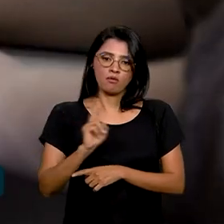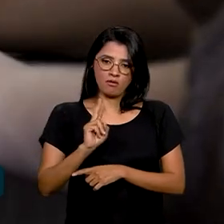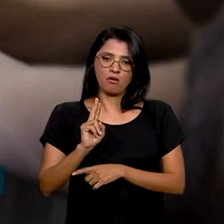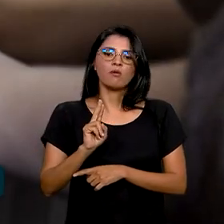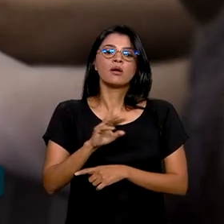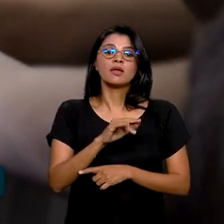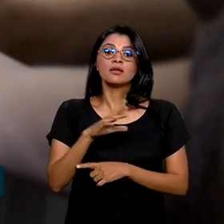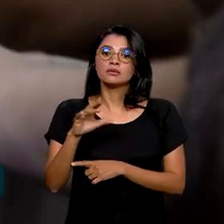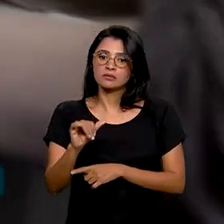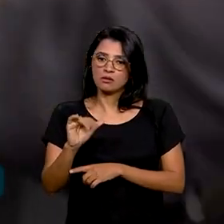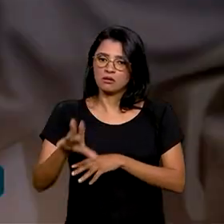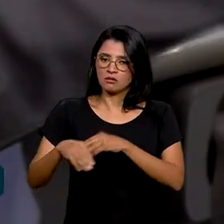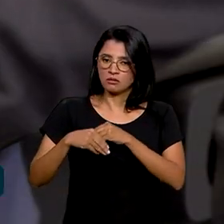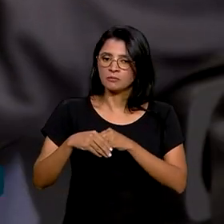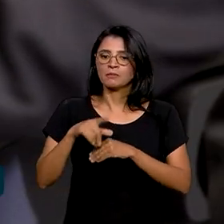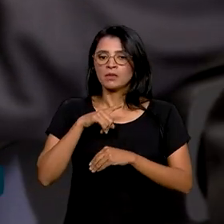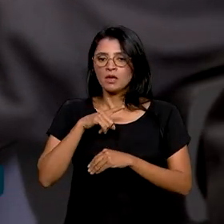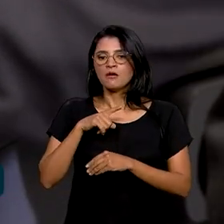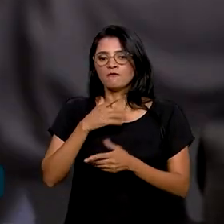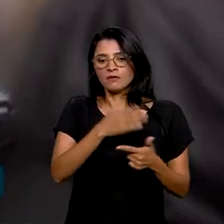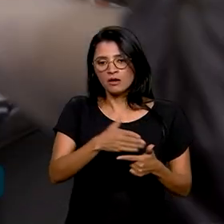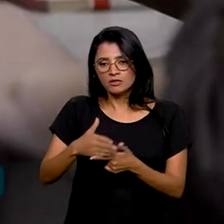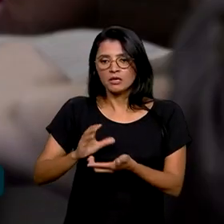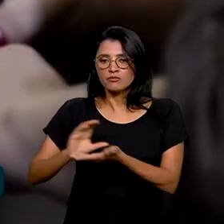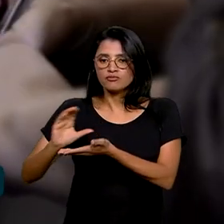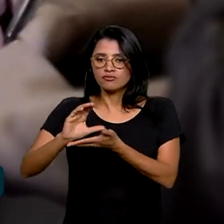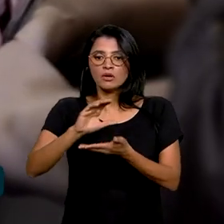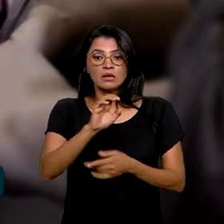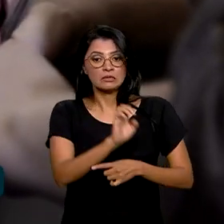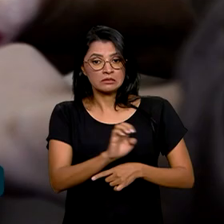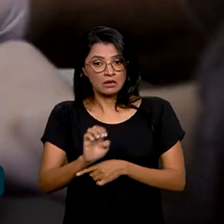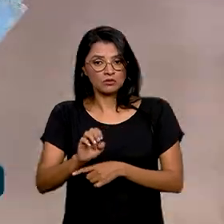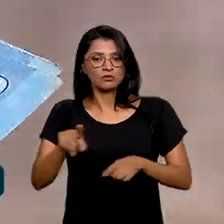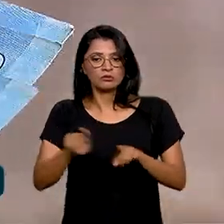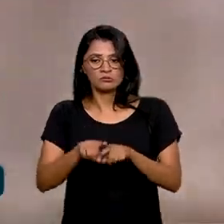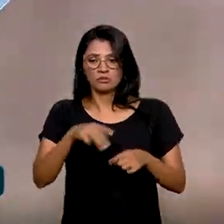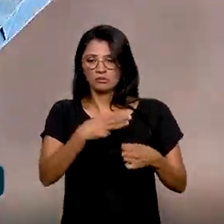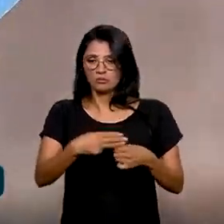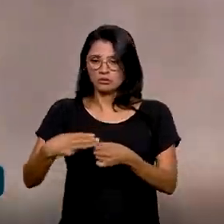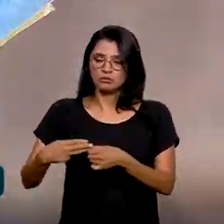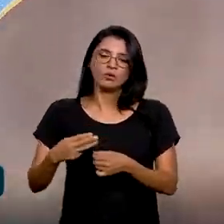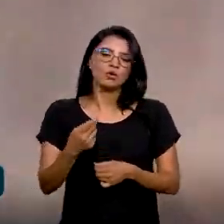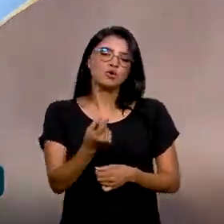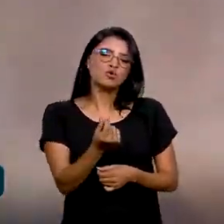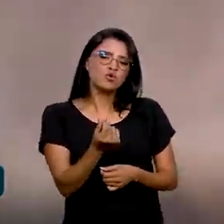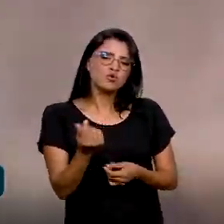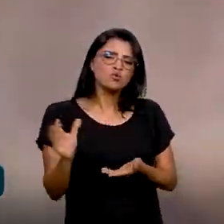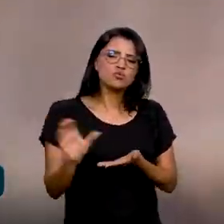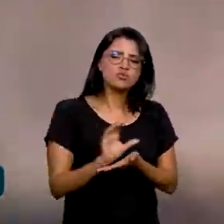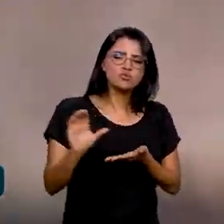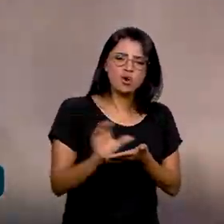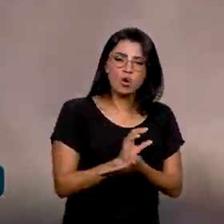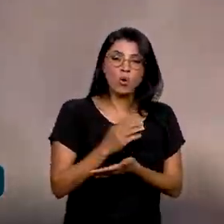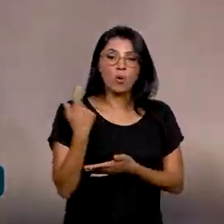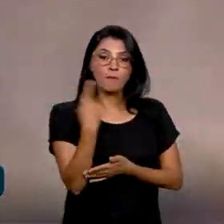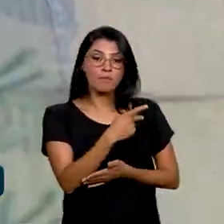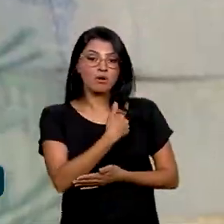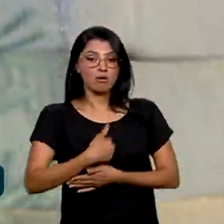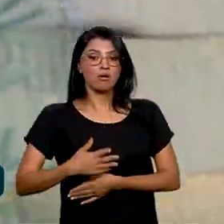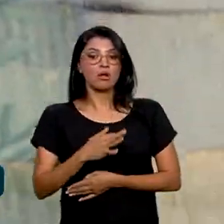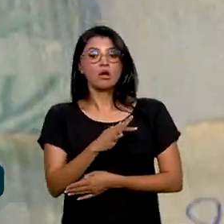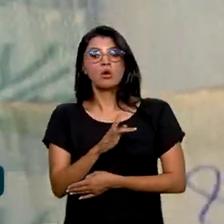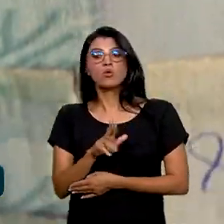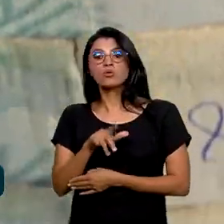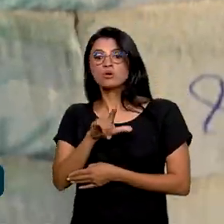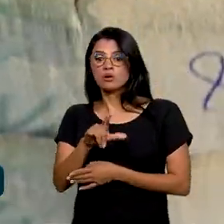que ainda vão ser divididas com os estados e os municípios. O valor líquido que entraria para a União seria